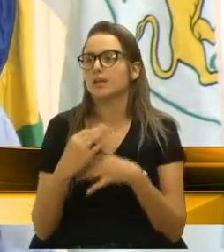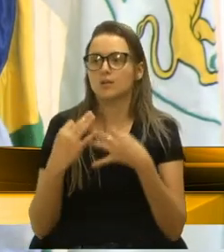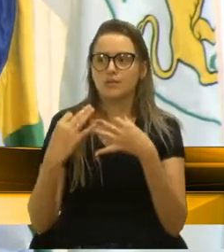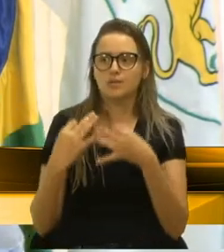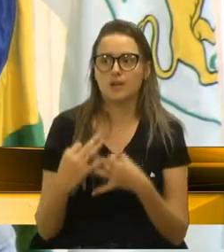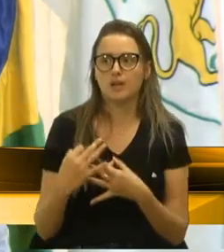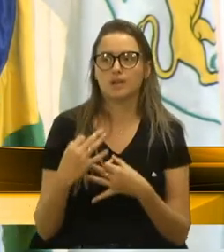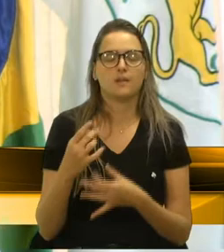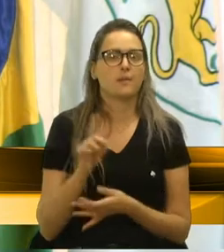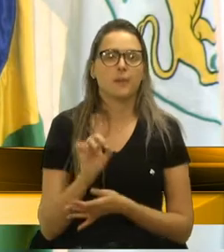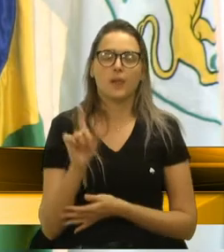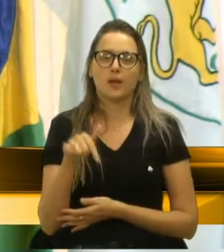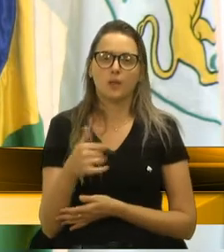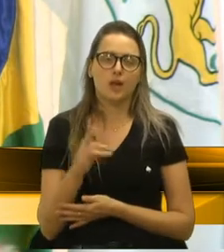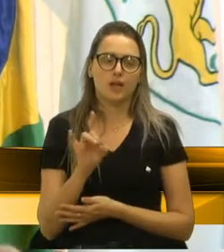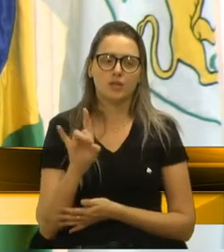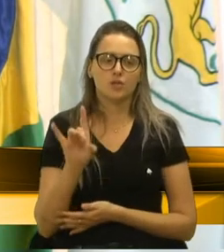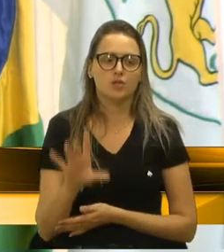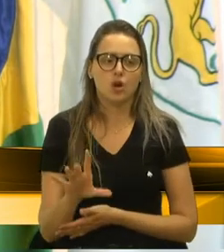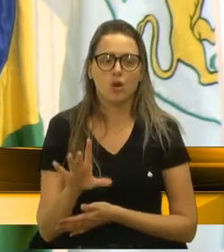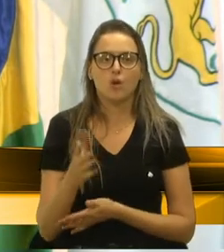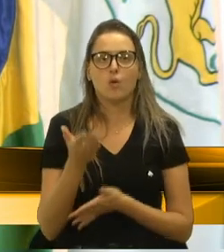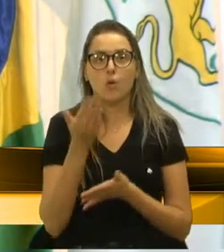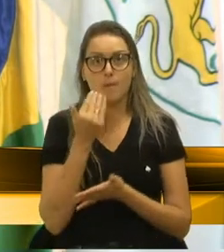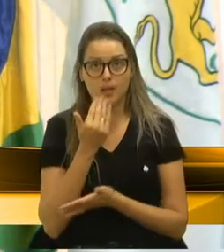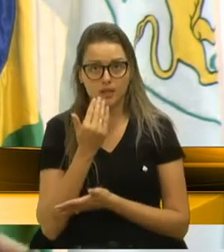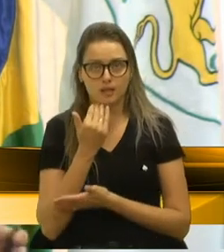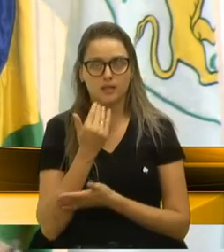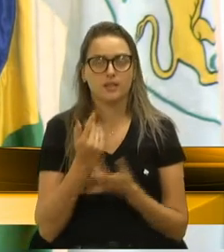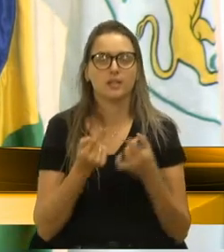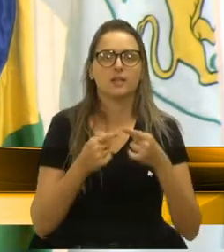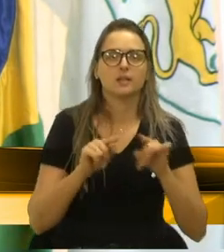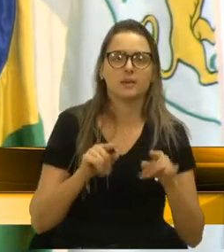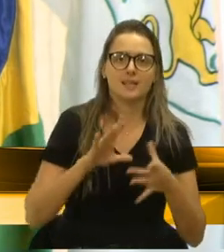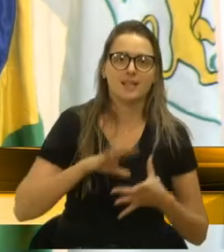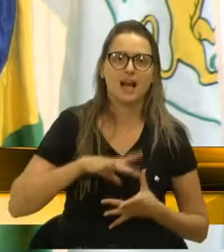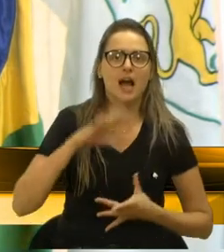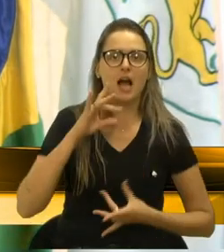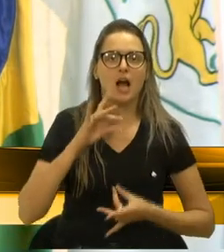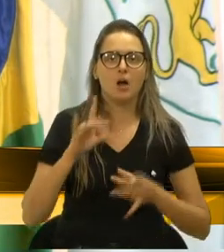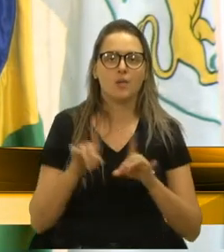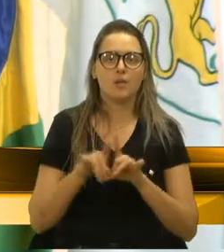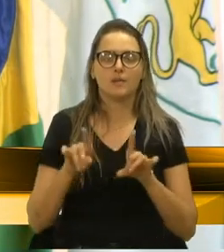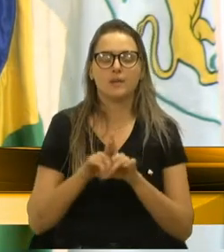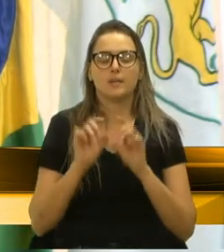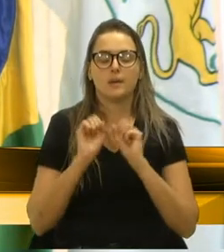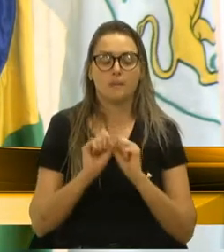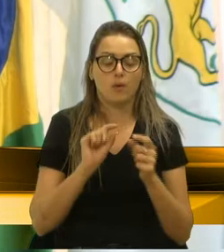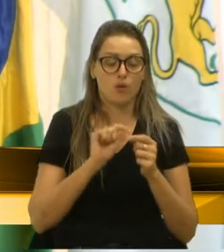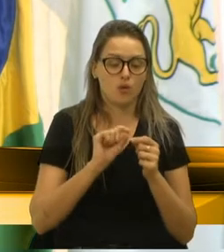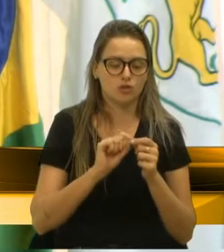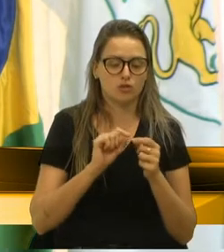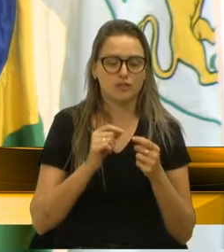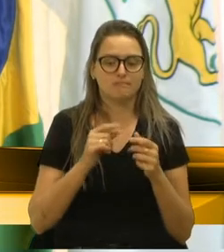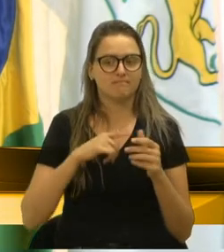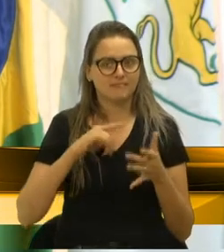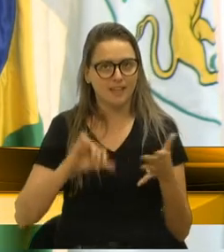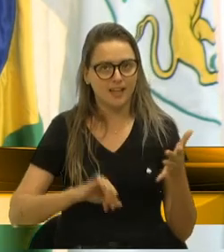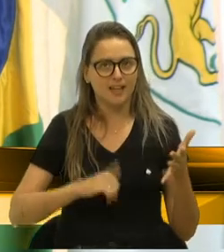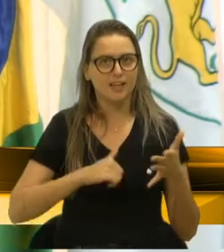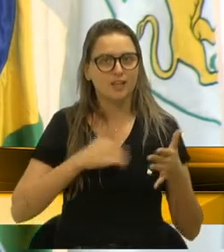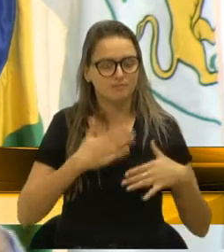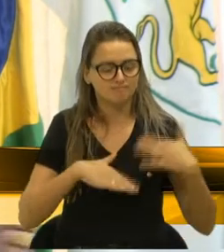do que simplesmente alimentação, a alma das pessoas também pode ser tratada através desses livros,